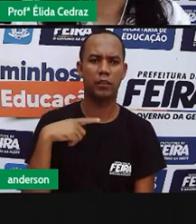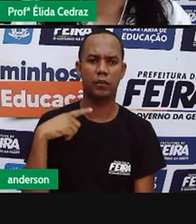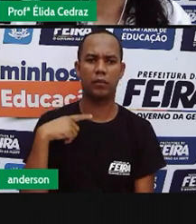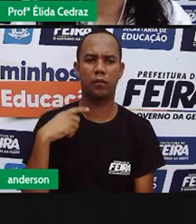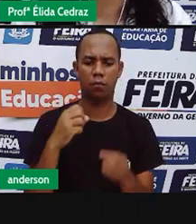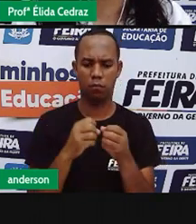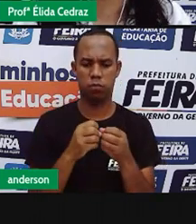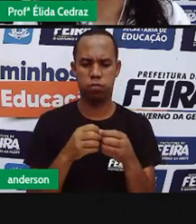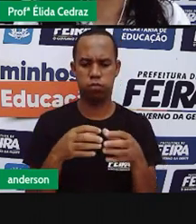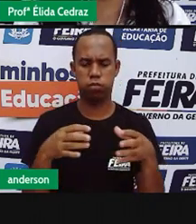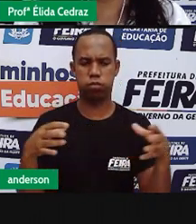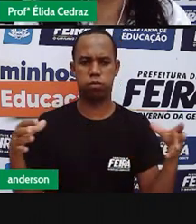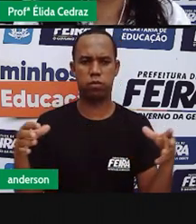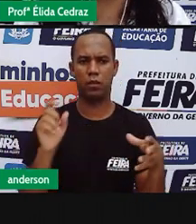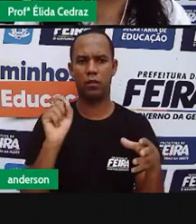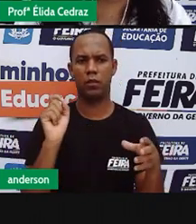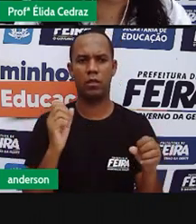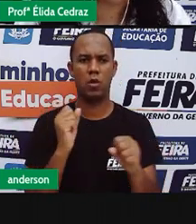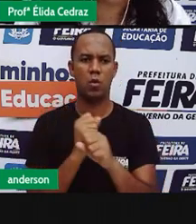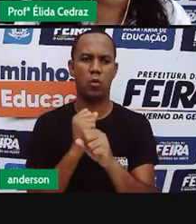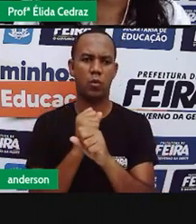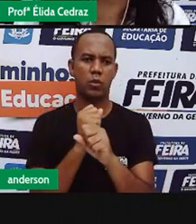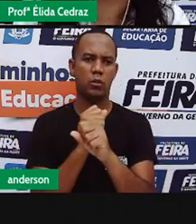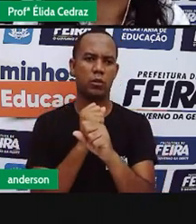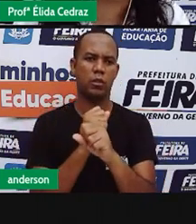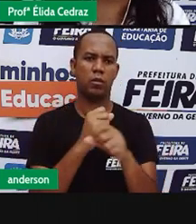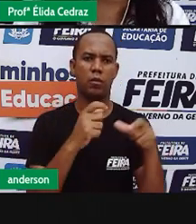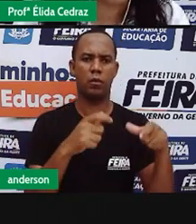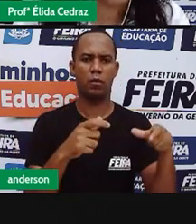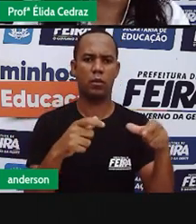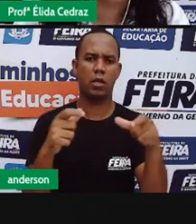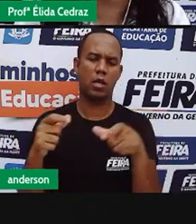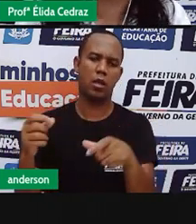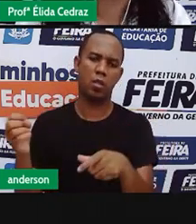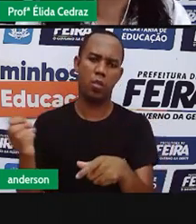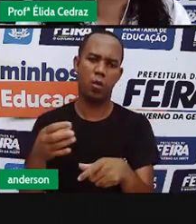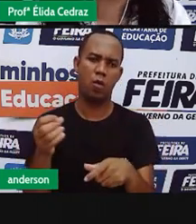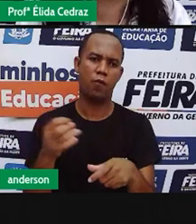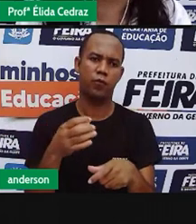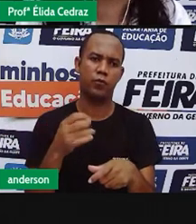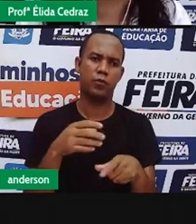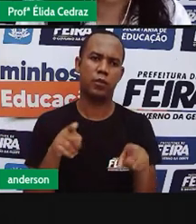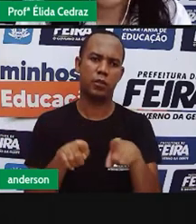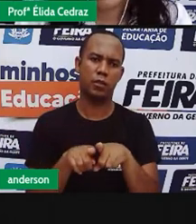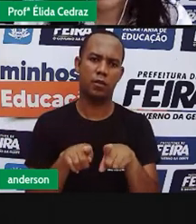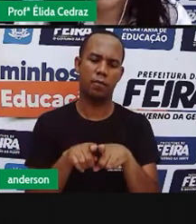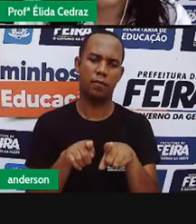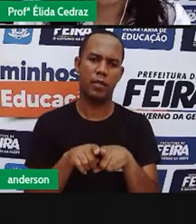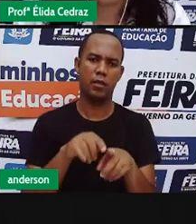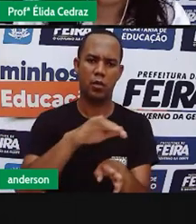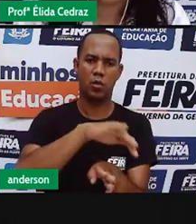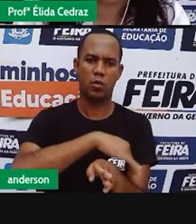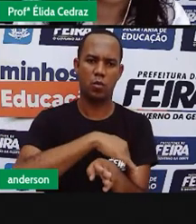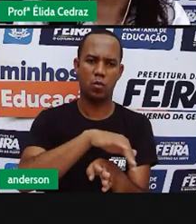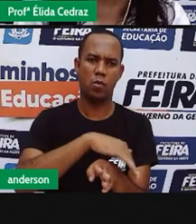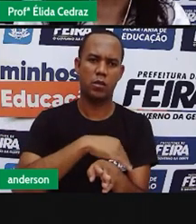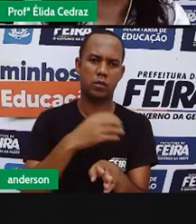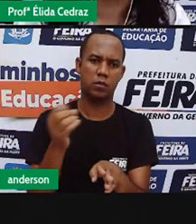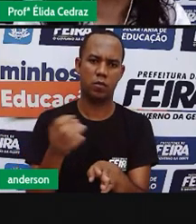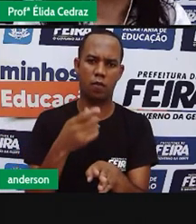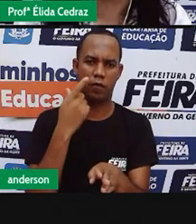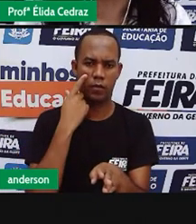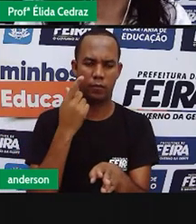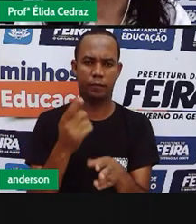muito com a construção dos condomínios e os novos bairros. Então, essas ruas são recentes. Olha só.